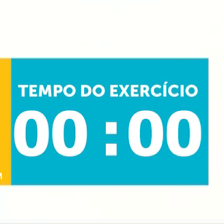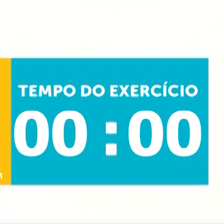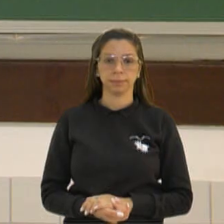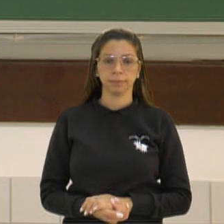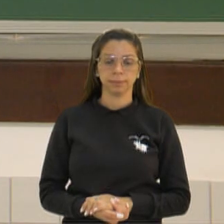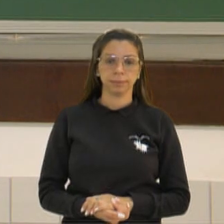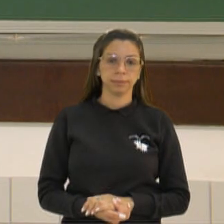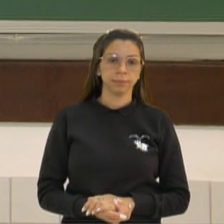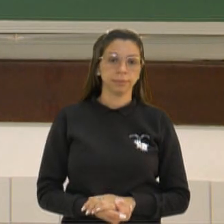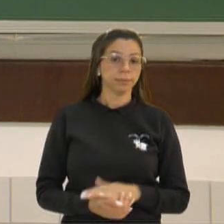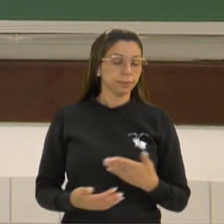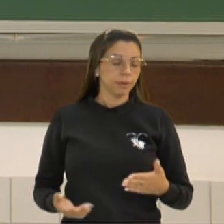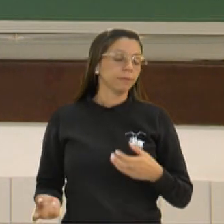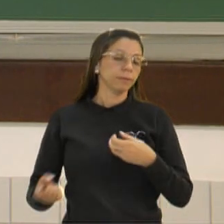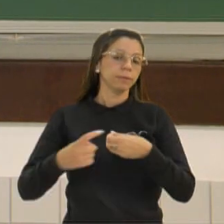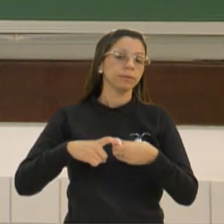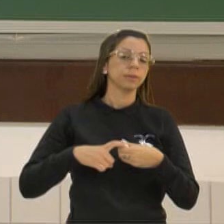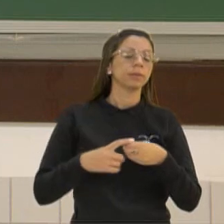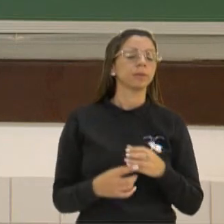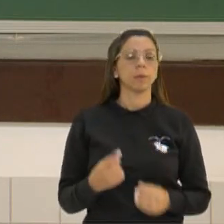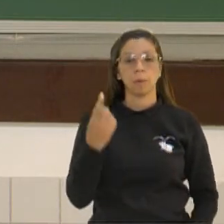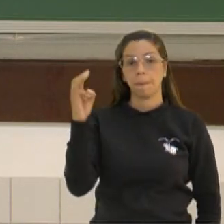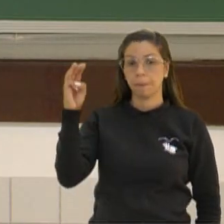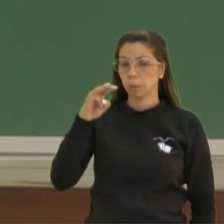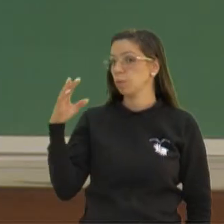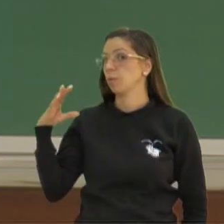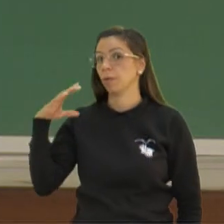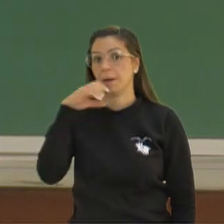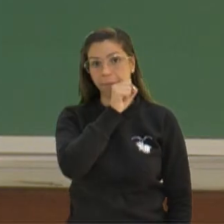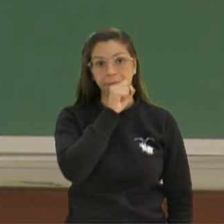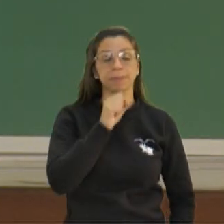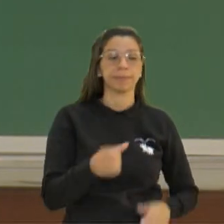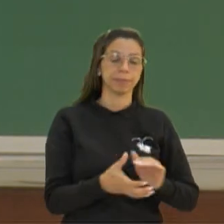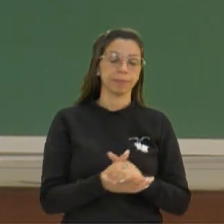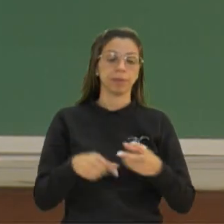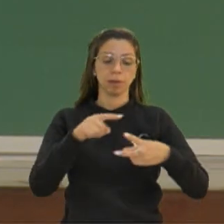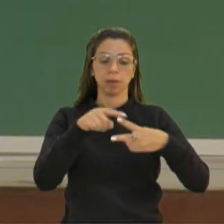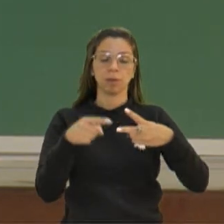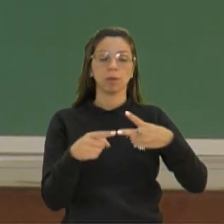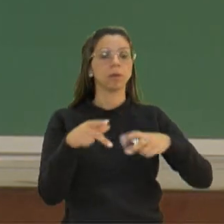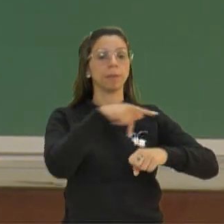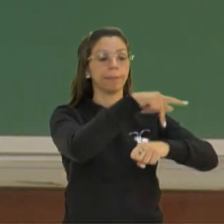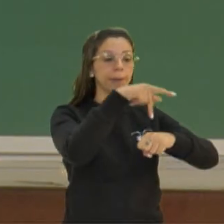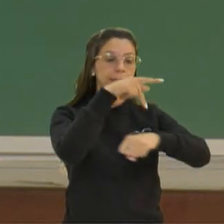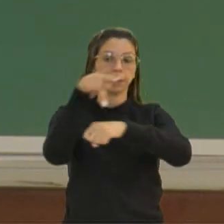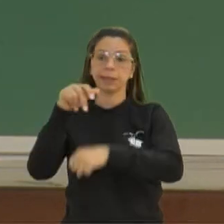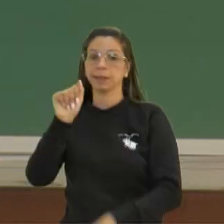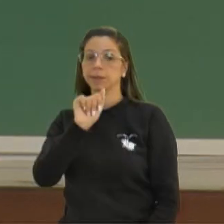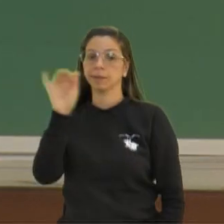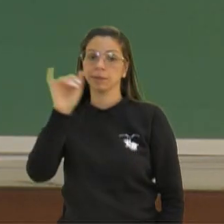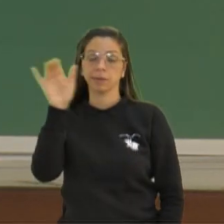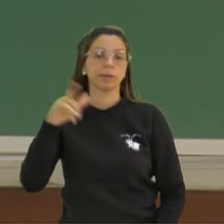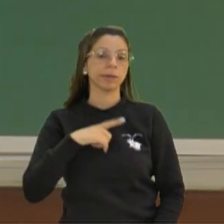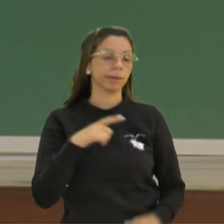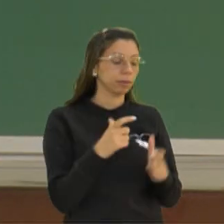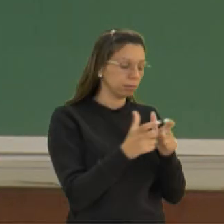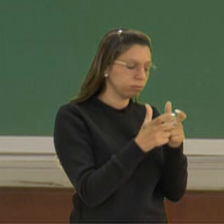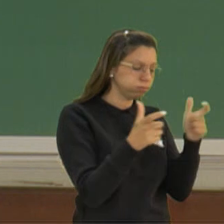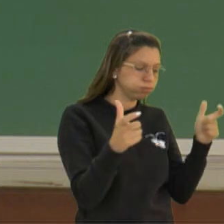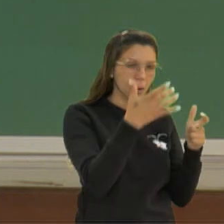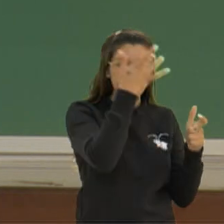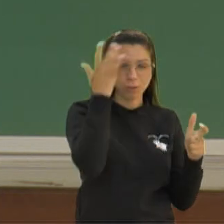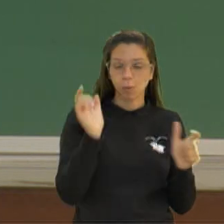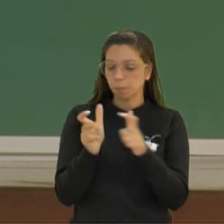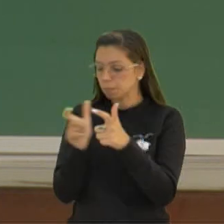E aí, pessoal, estamos de volta. Um minutinho, passou rápido. Dois países asiáticos que, além de apresentarem grande contingente